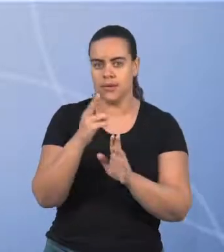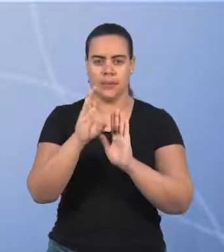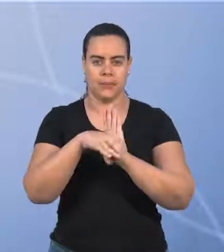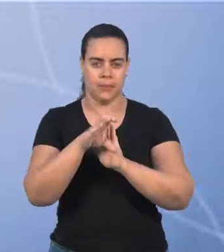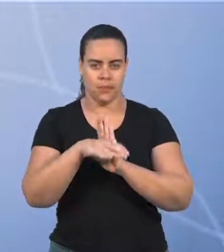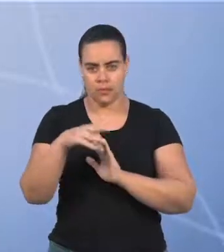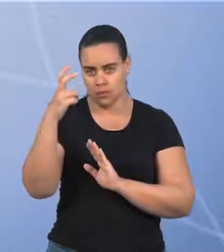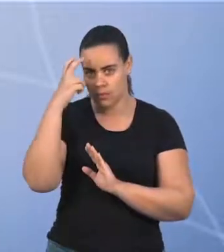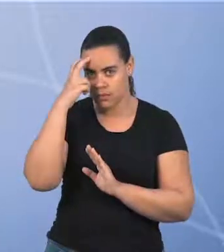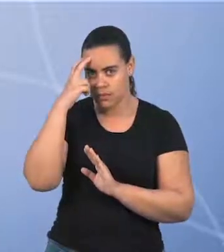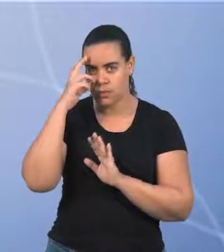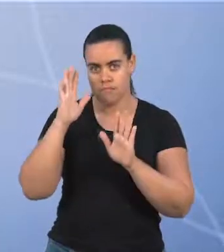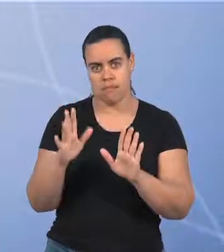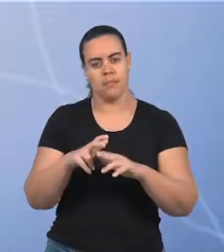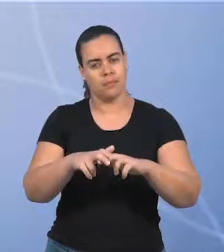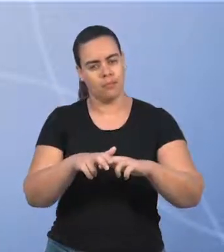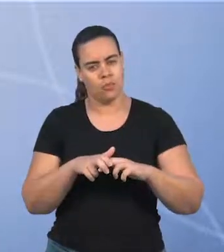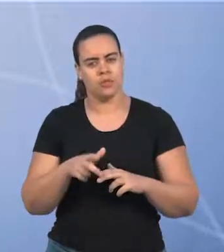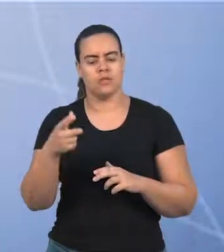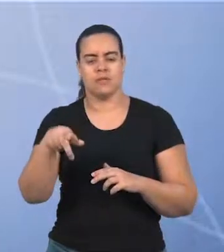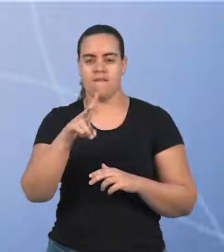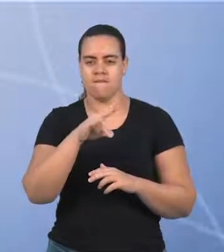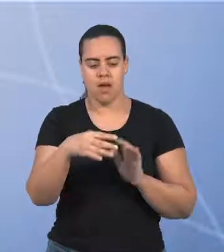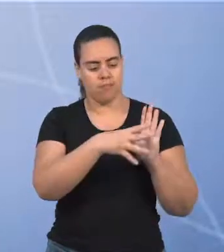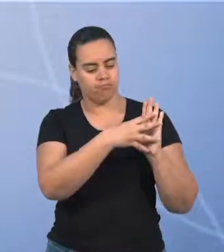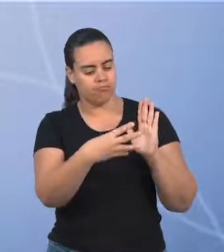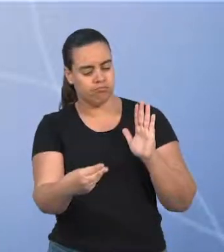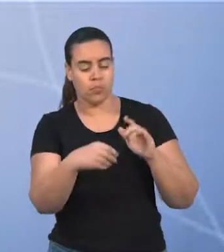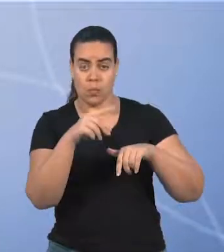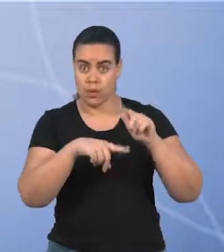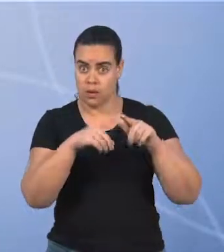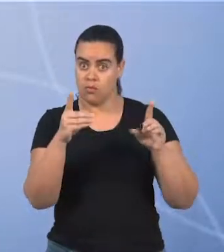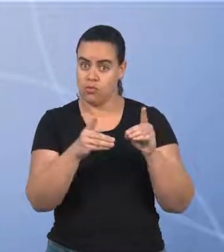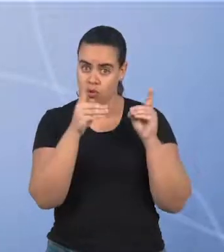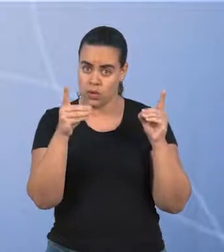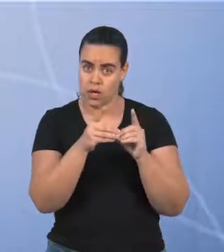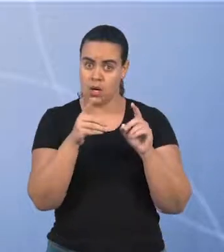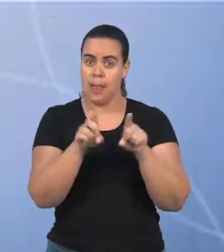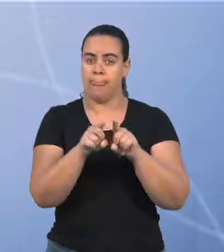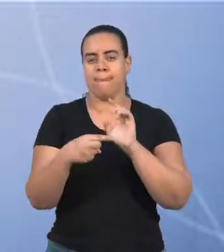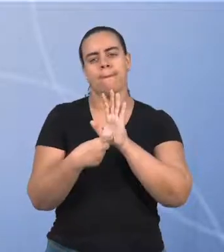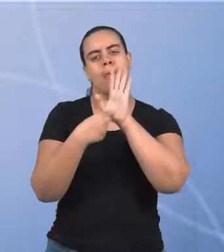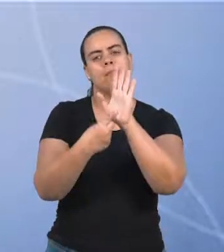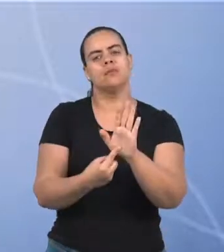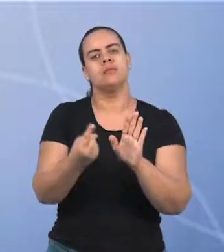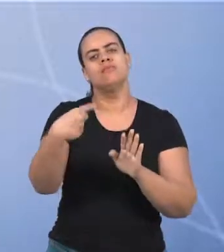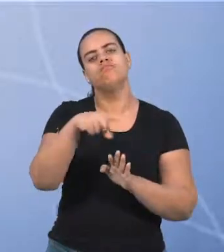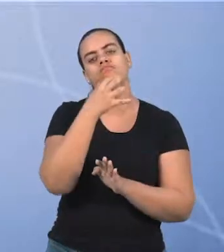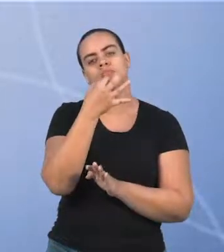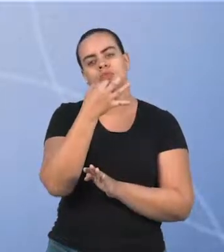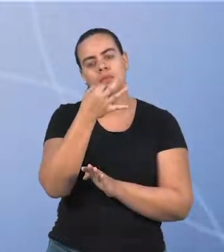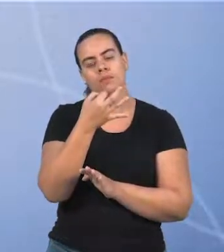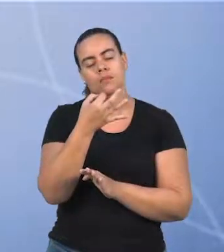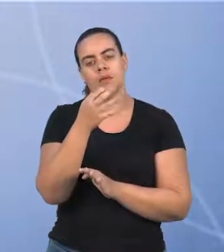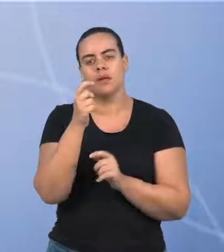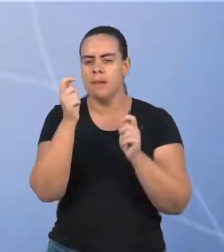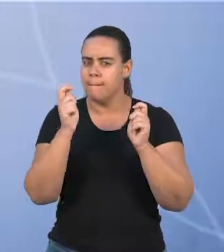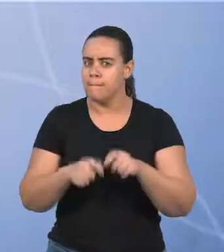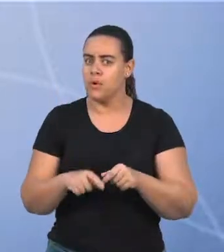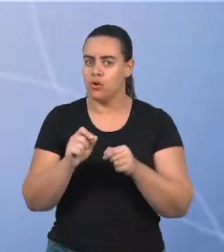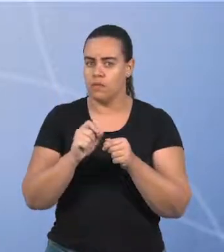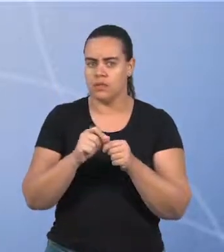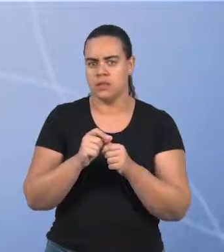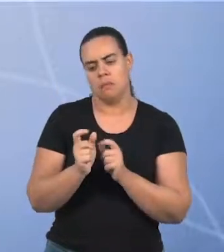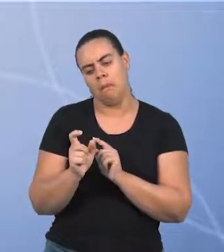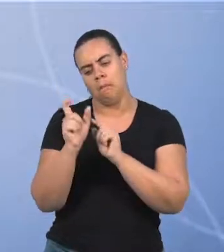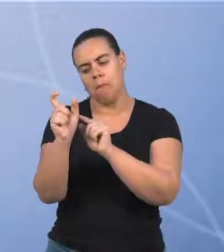de cultura. Para isso, vocês irão se basear no material didático e irão apresentar o pensamento de vocês. Isso poderá ser feito em